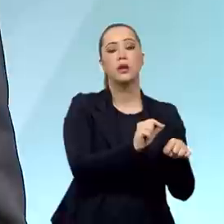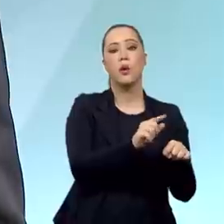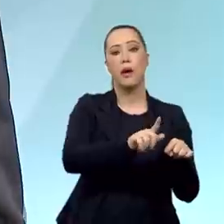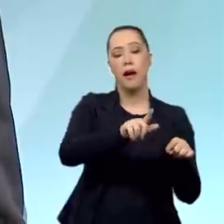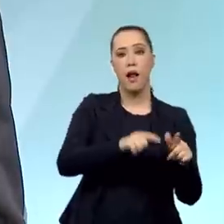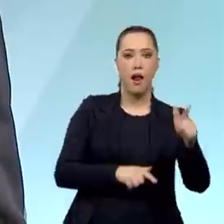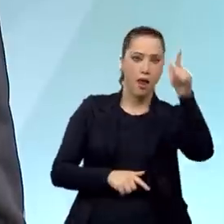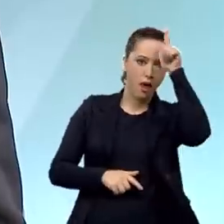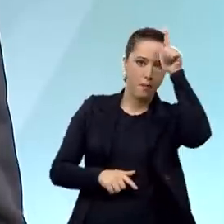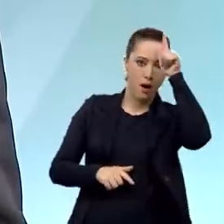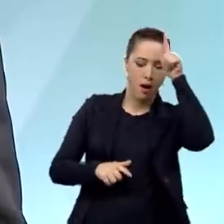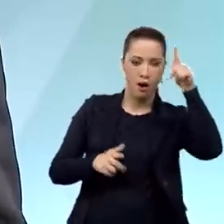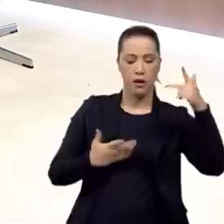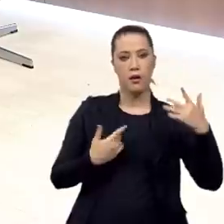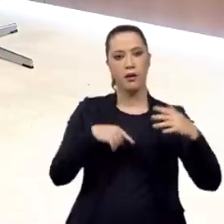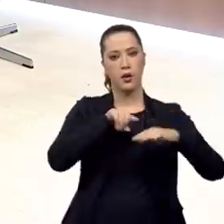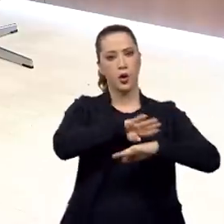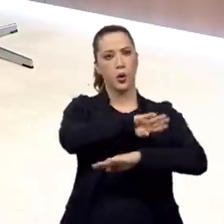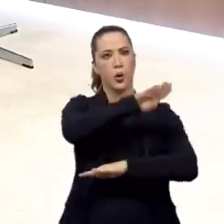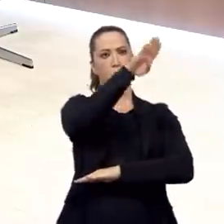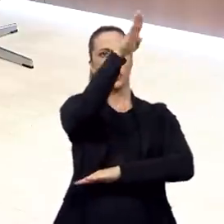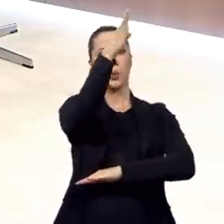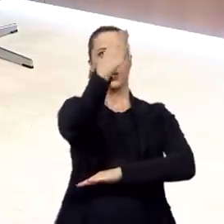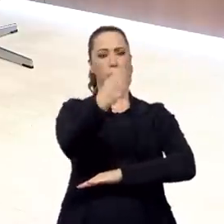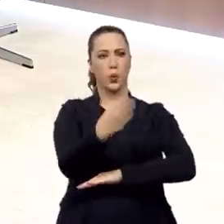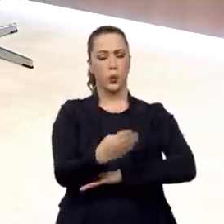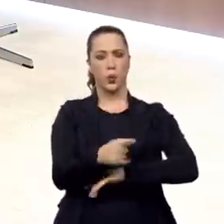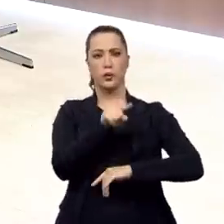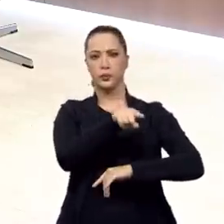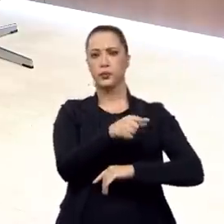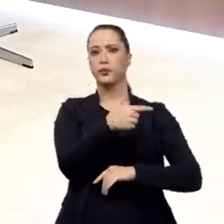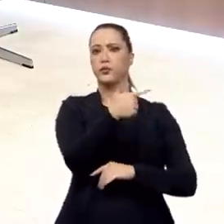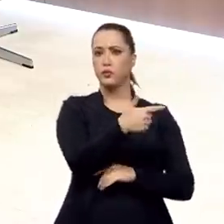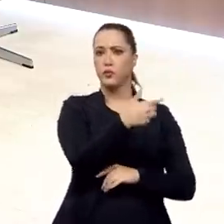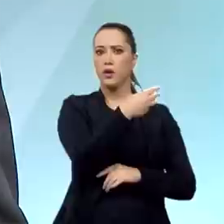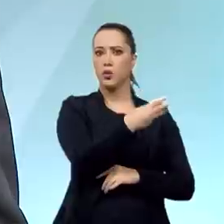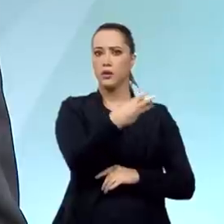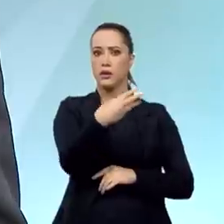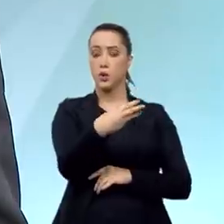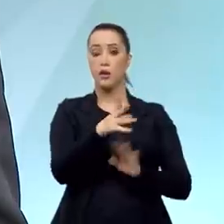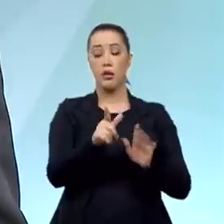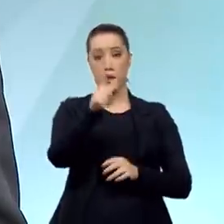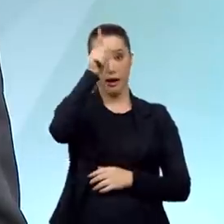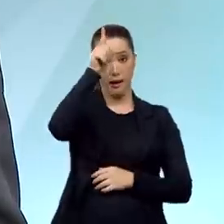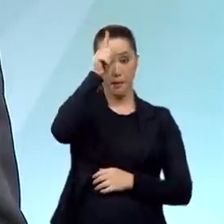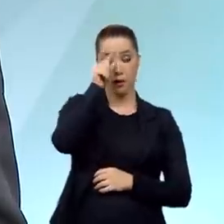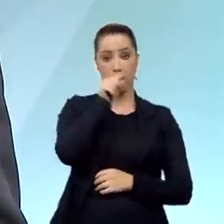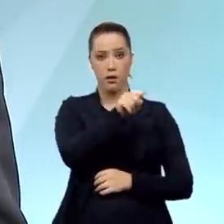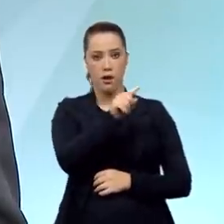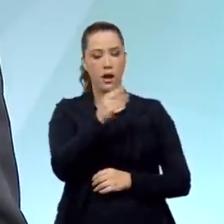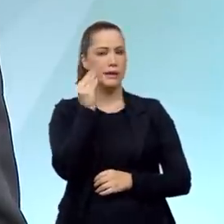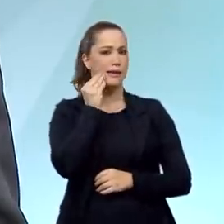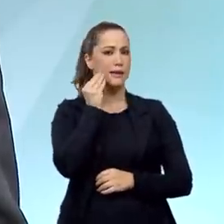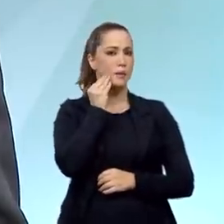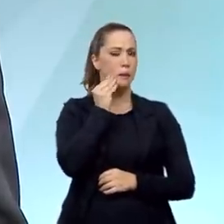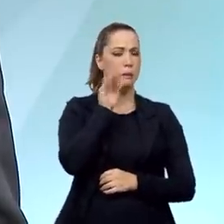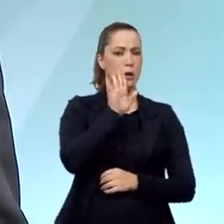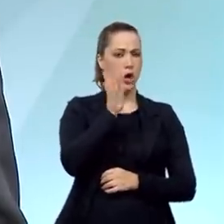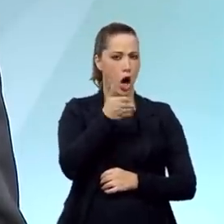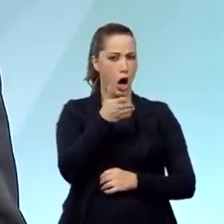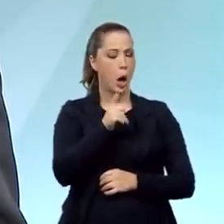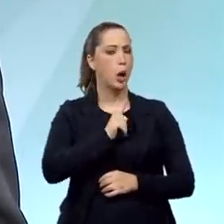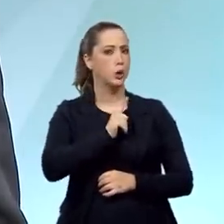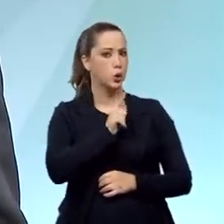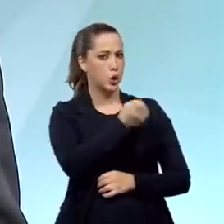alemães, que estavam ali, a 232 divisão de infantaria alemã, era uma divisão experimentada. Tinha